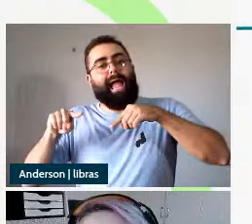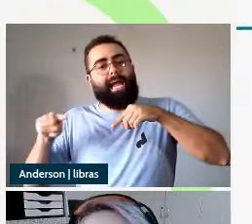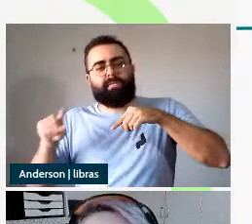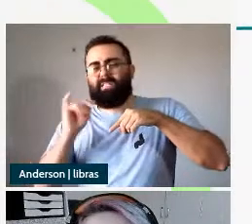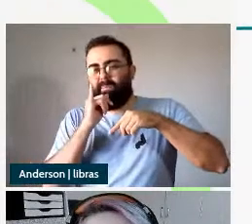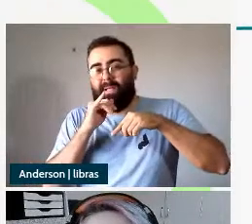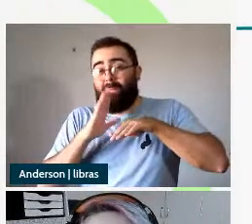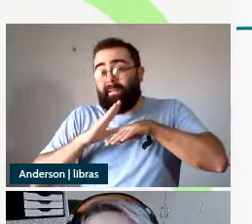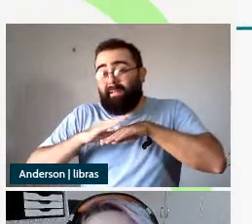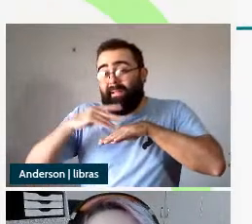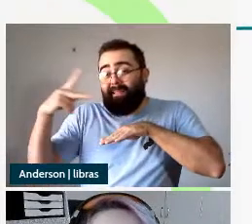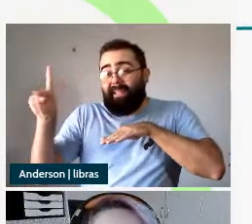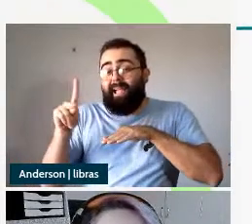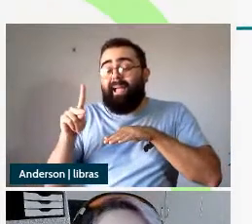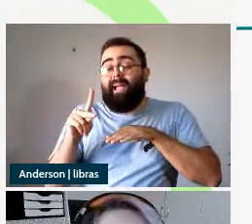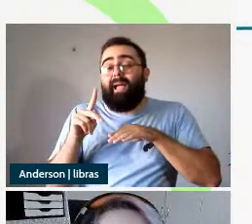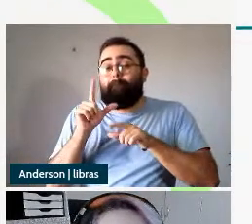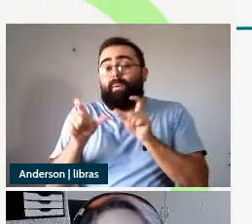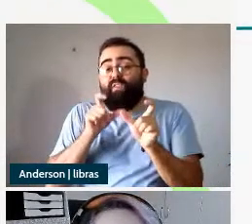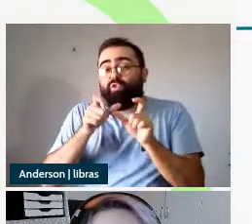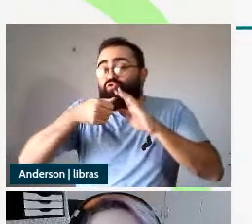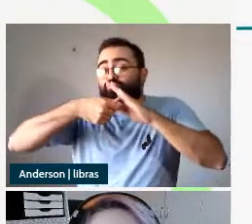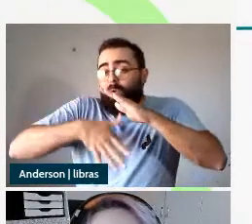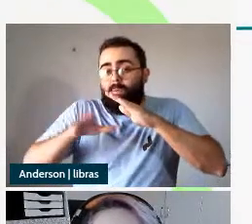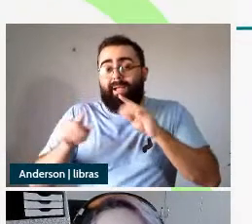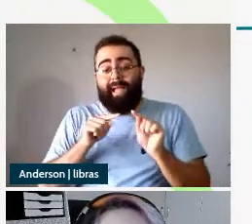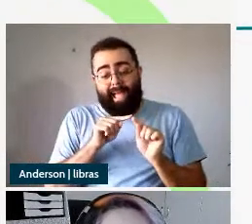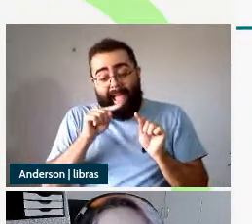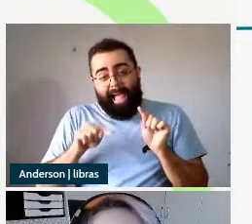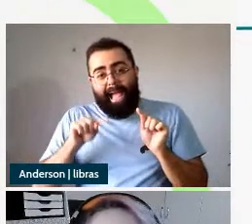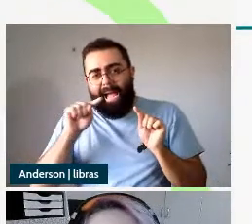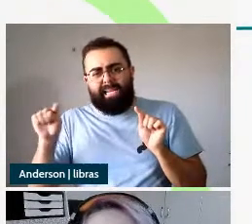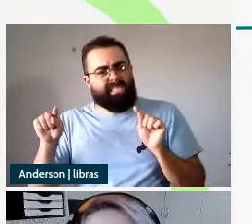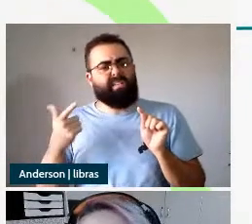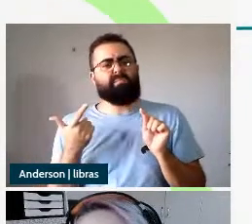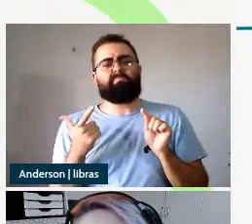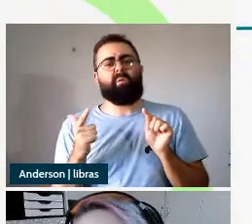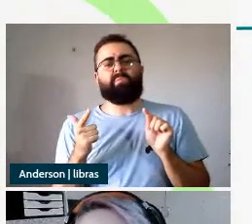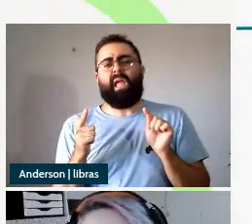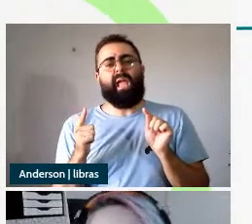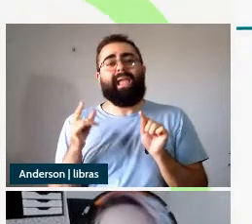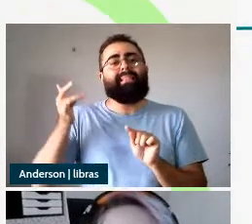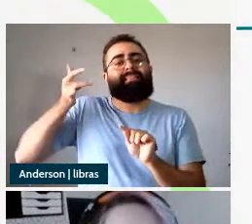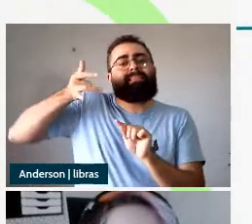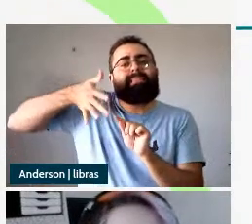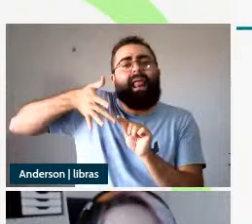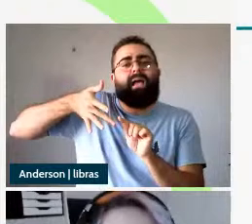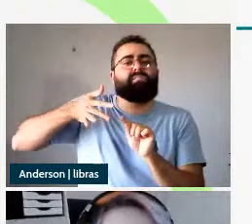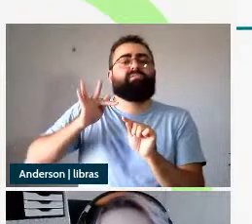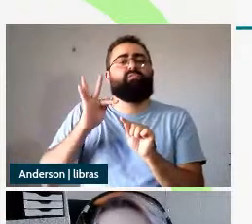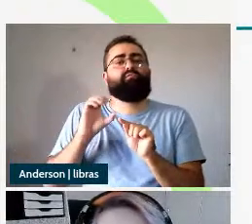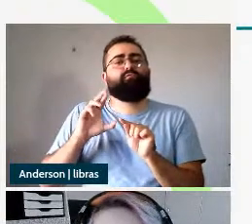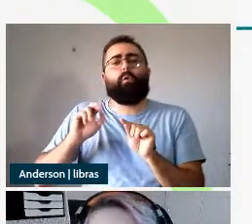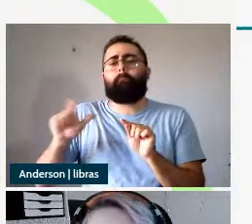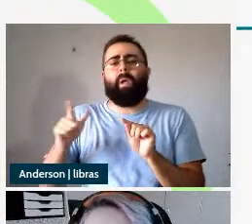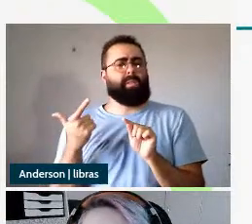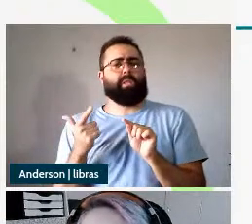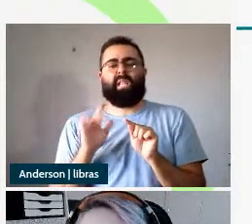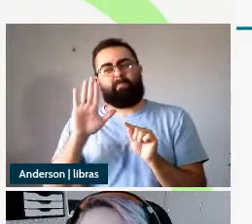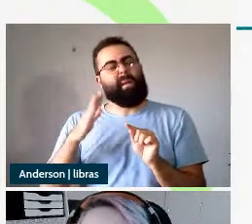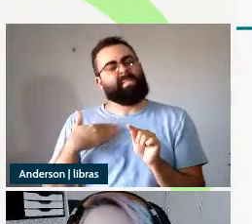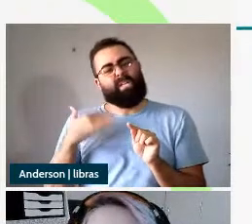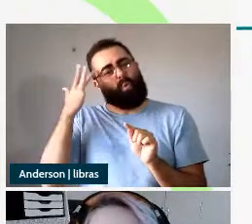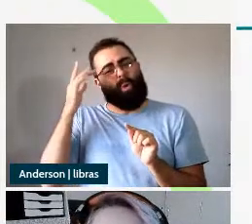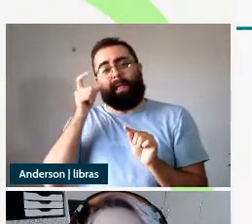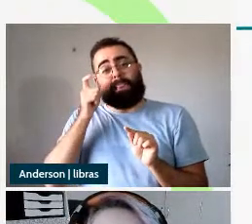desprovida de traços formais não fica não é muito interessante para a proposta